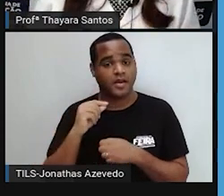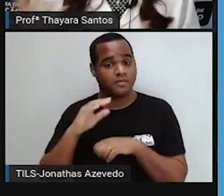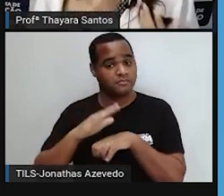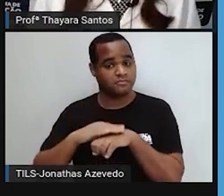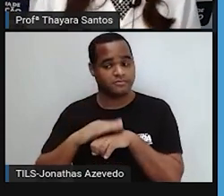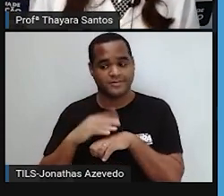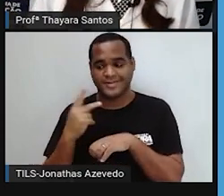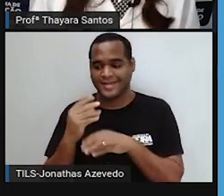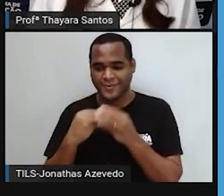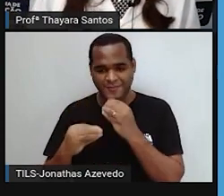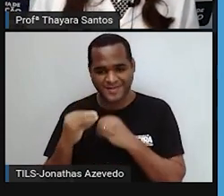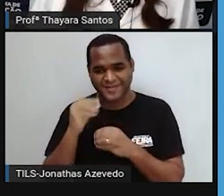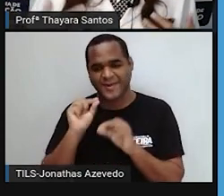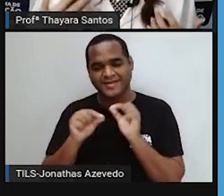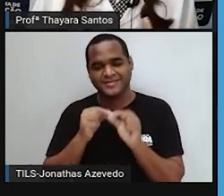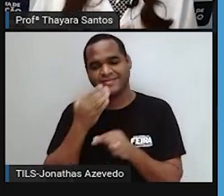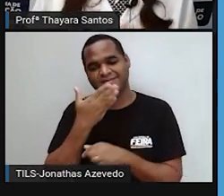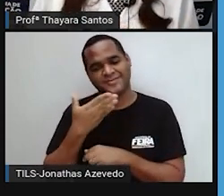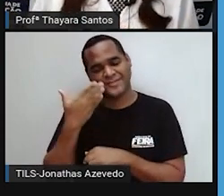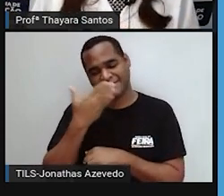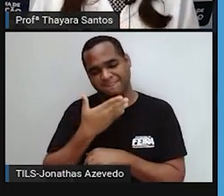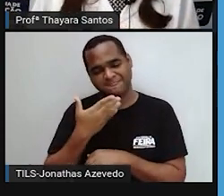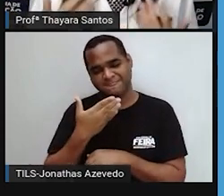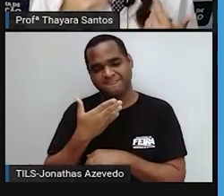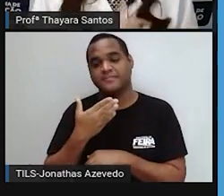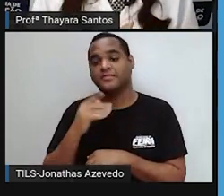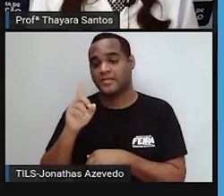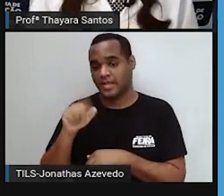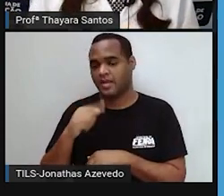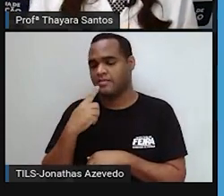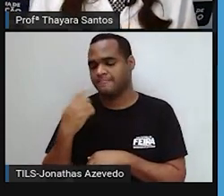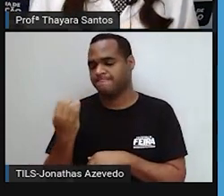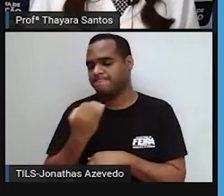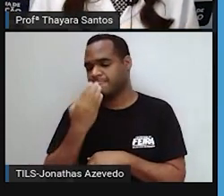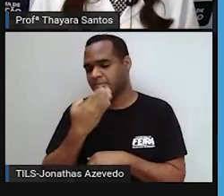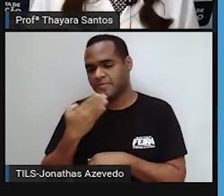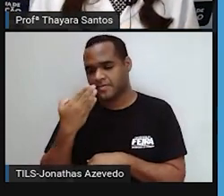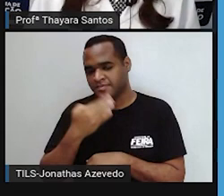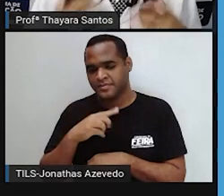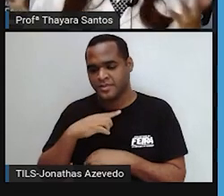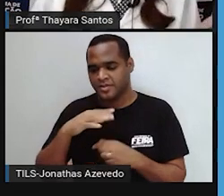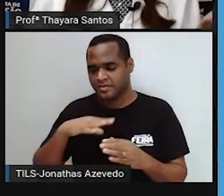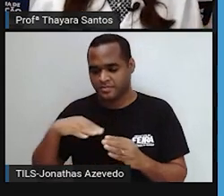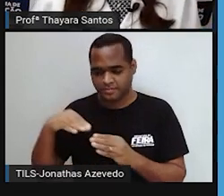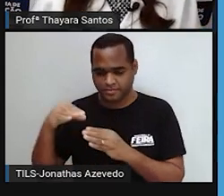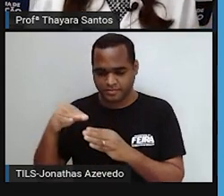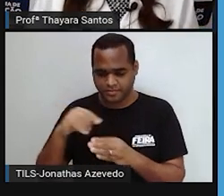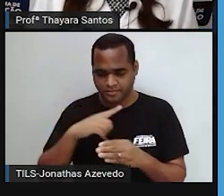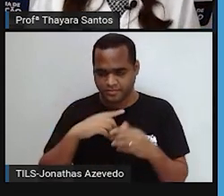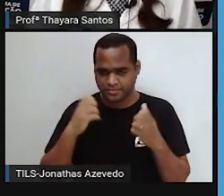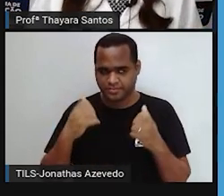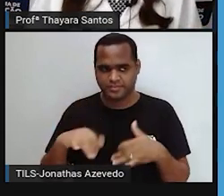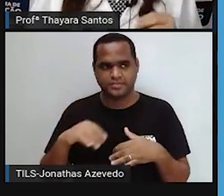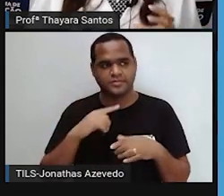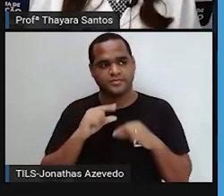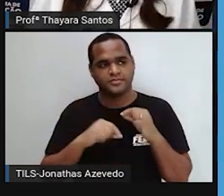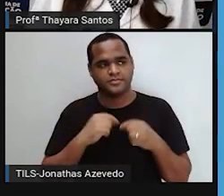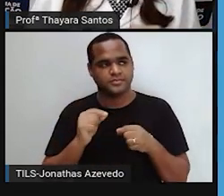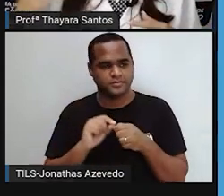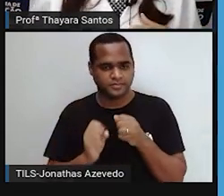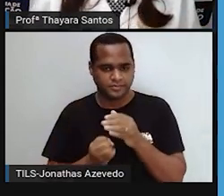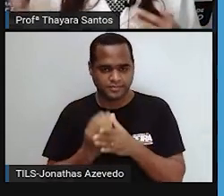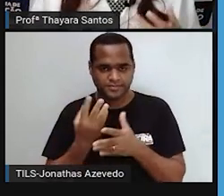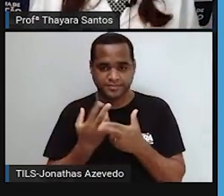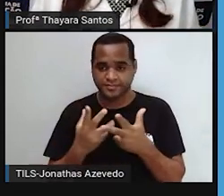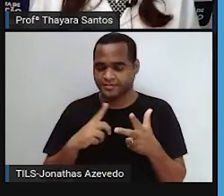alimento, que é a glicose. Então para produzir a glicose, que é o alimento das plantas e das algas, né? A glicose é açúcar. A planta